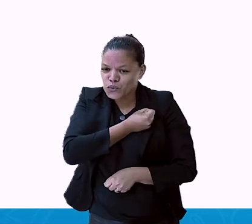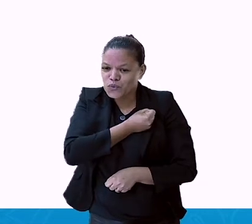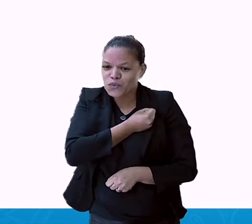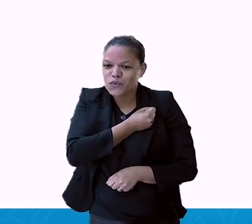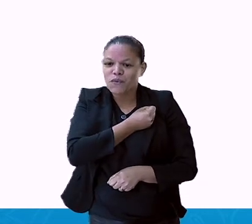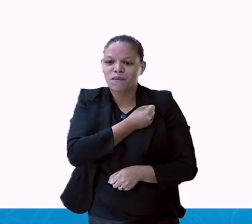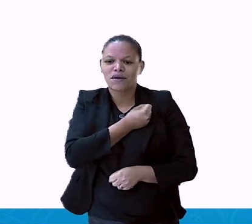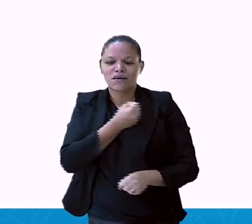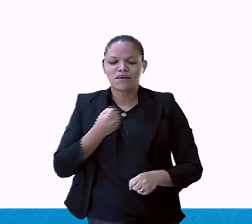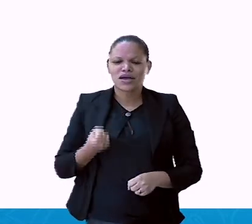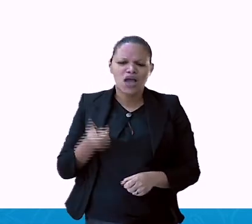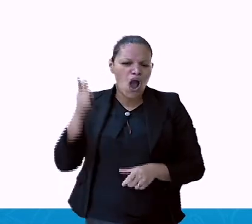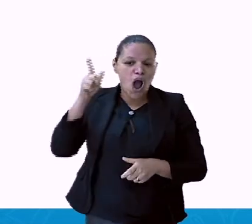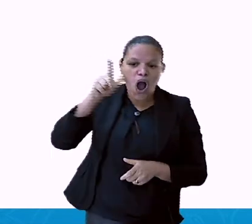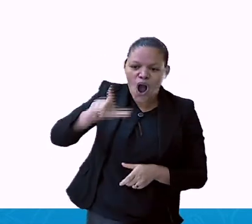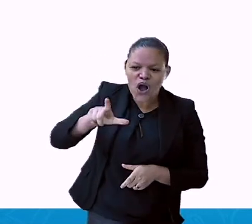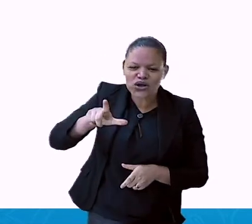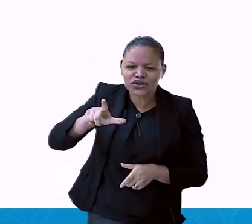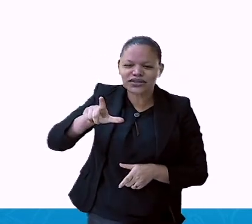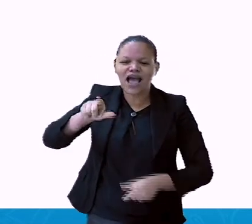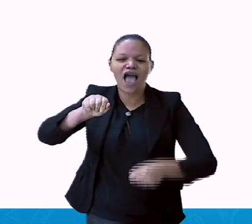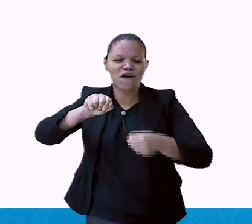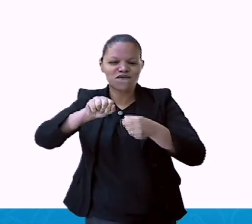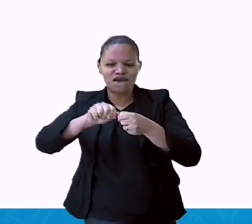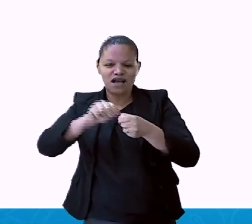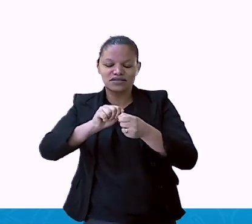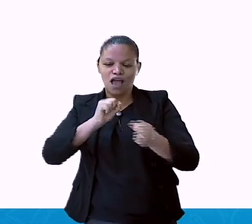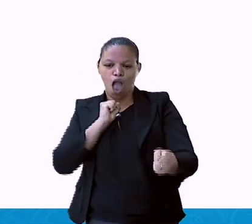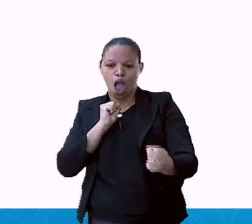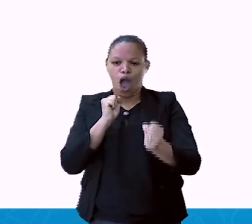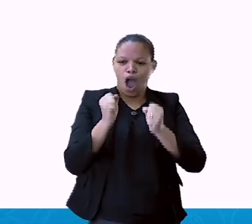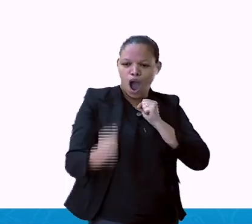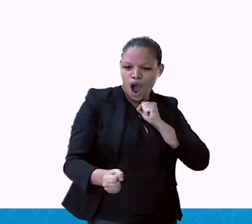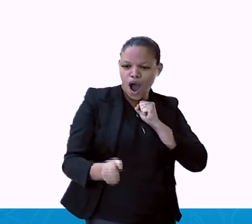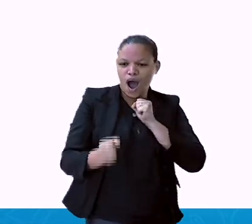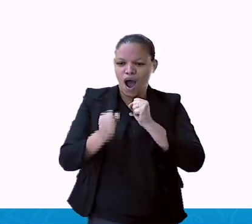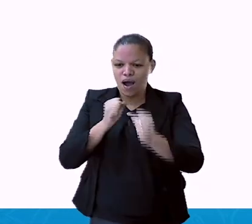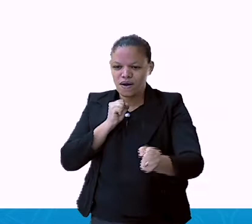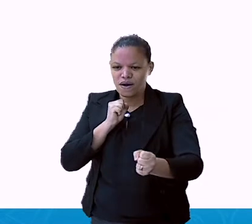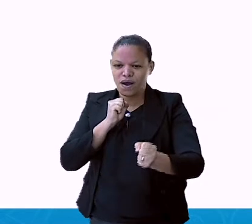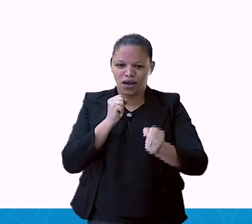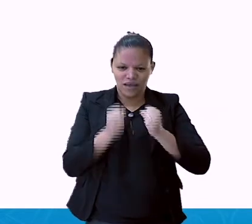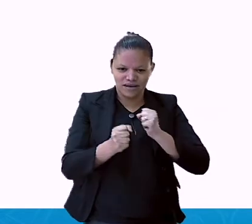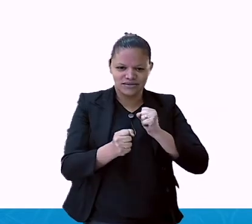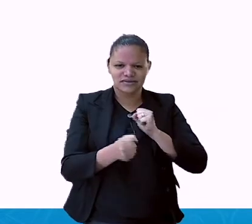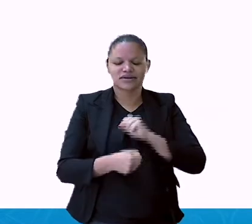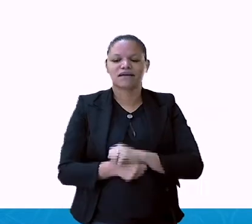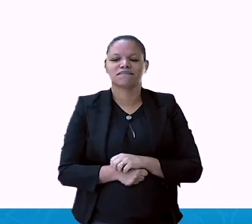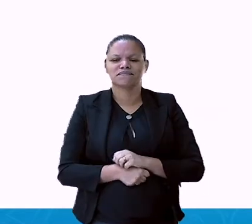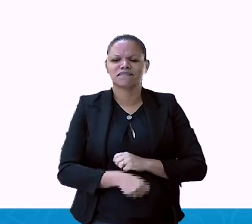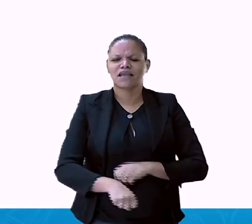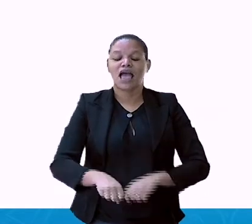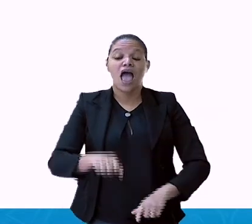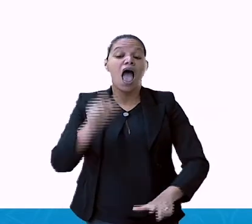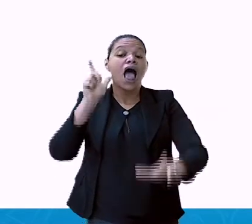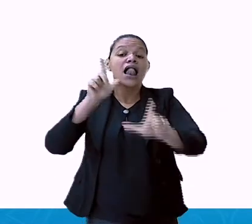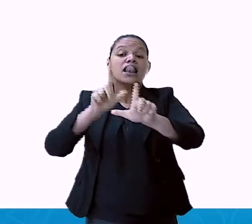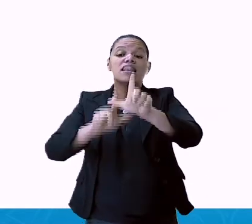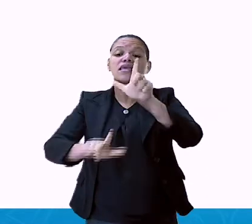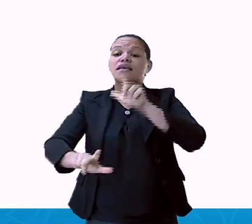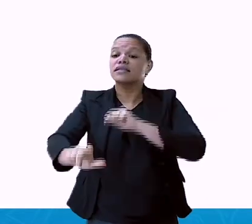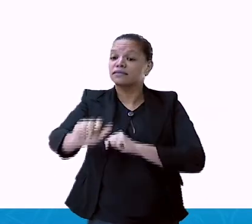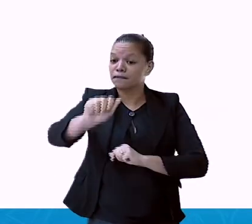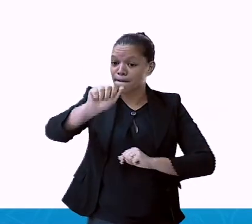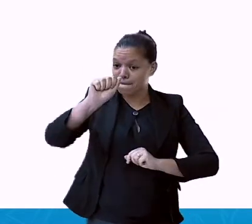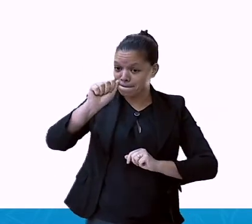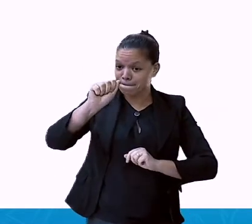analisar a tabela dentro de cada uma das questões. A questão número A, letra A, desculpa, letra